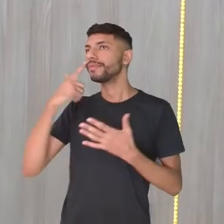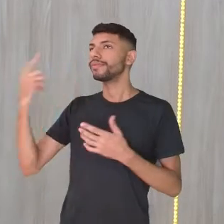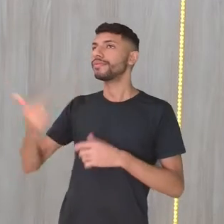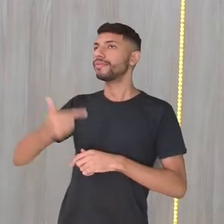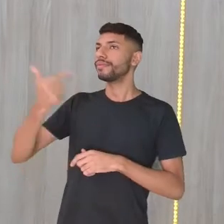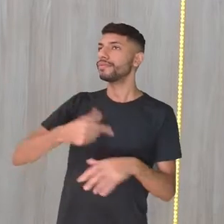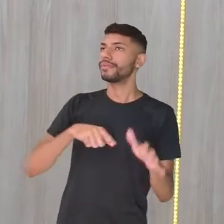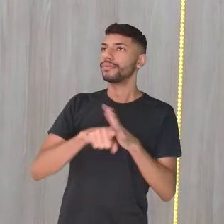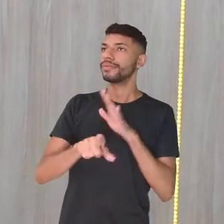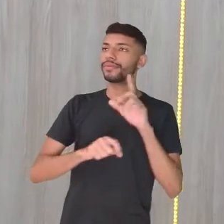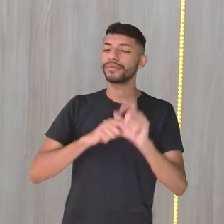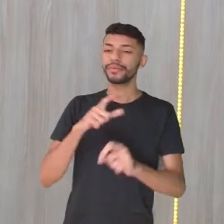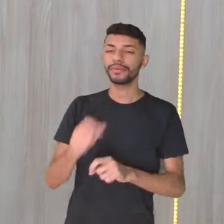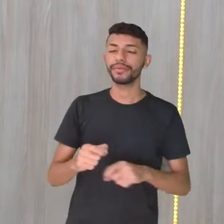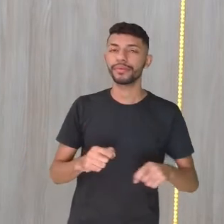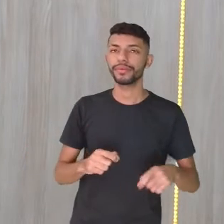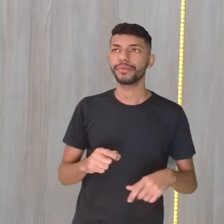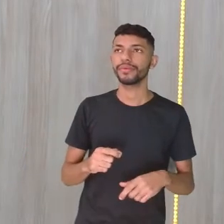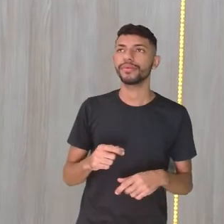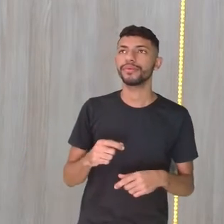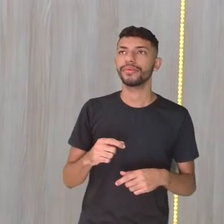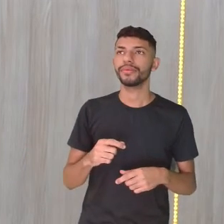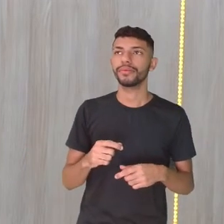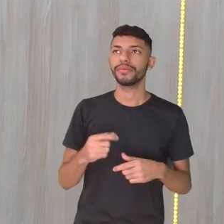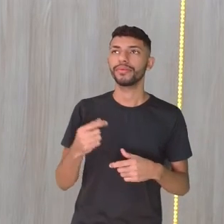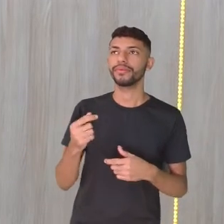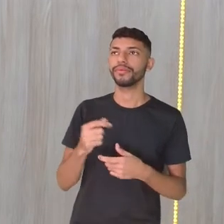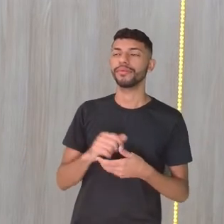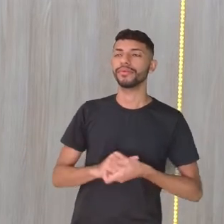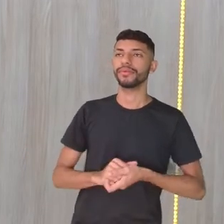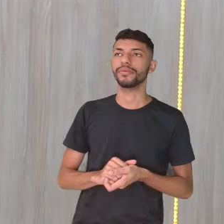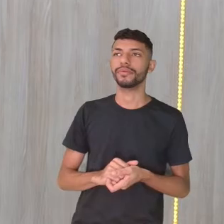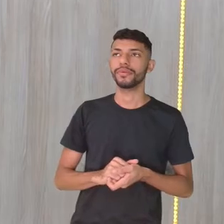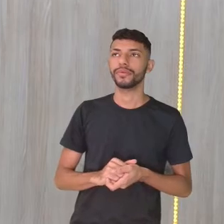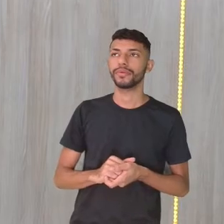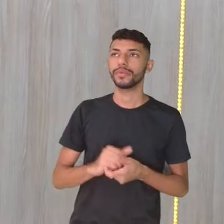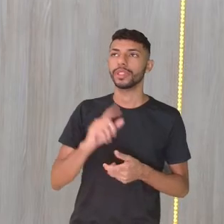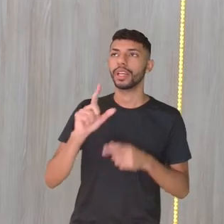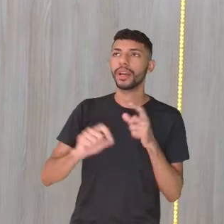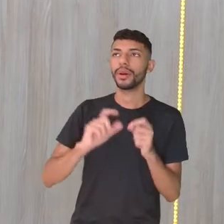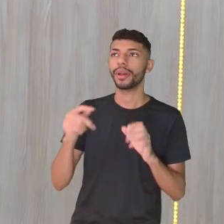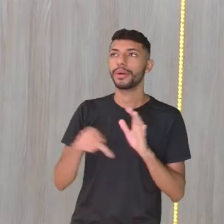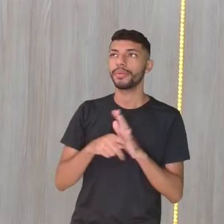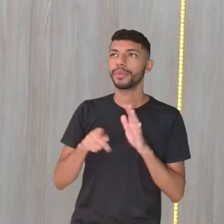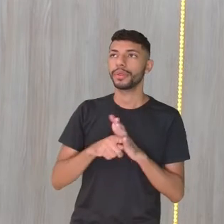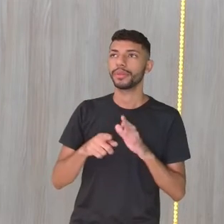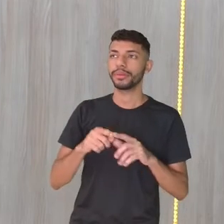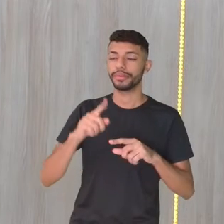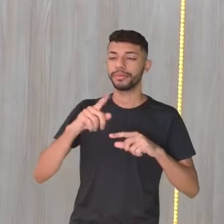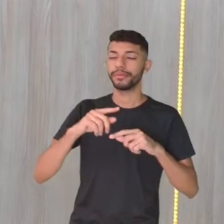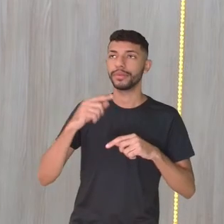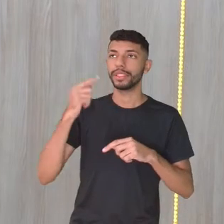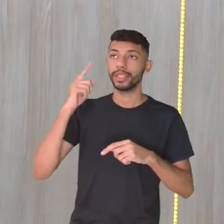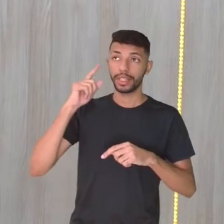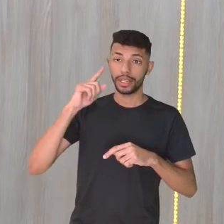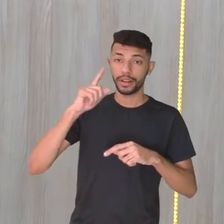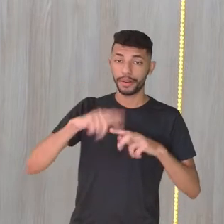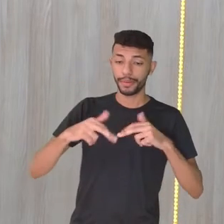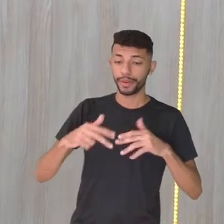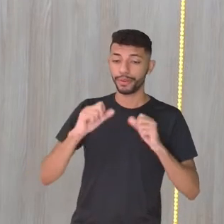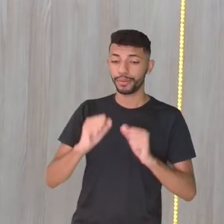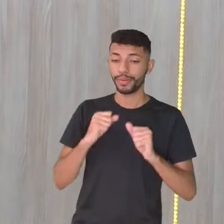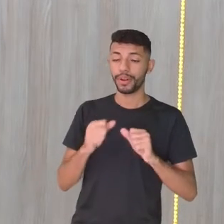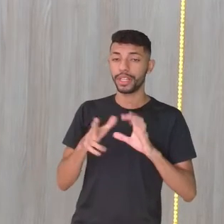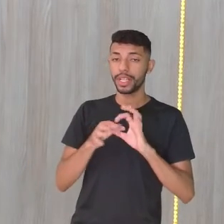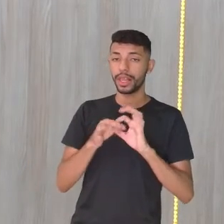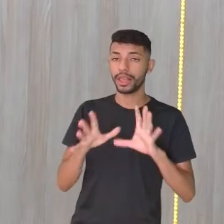novamente, produtos para ser de graça, de defeitos. Então, ser livre de defeitos. Então, a palavra